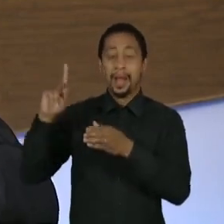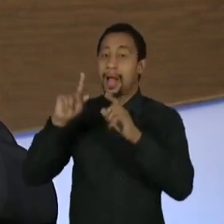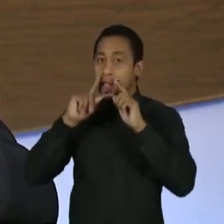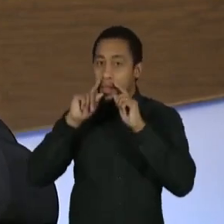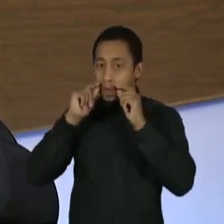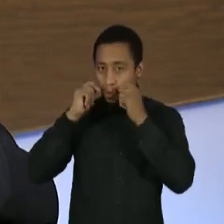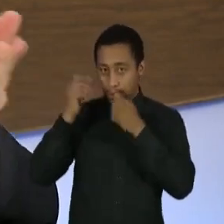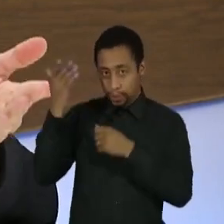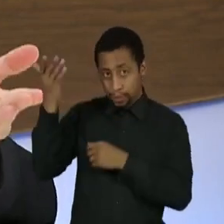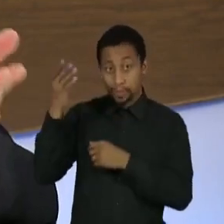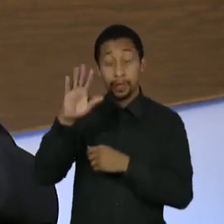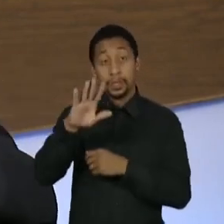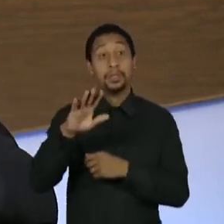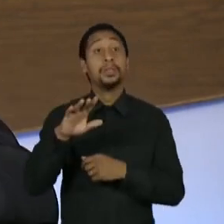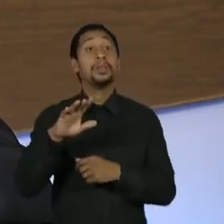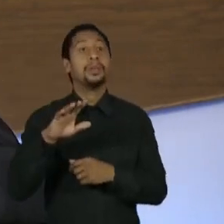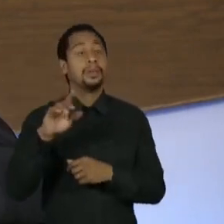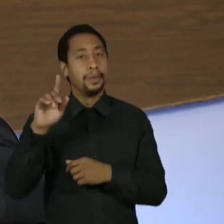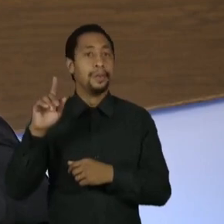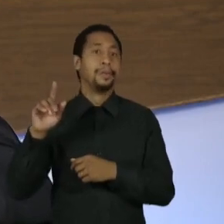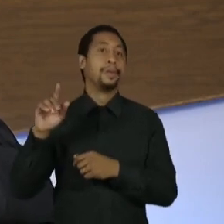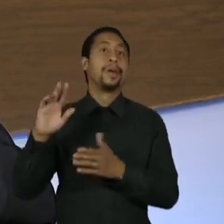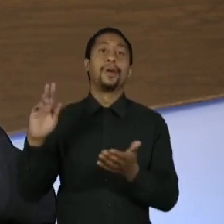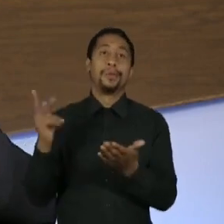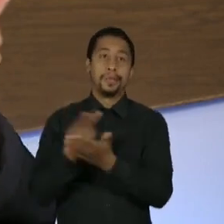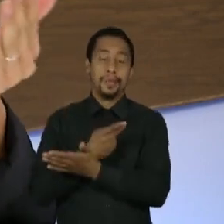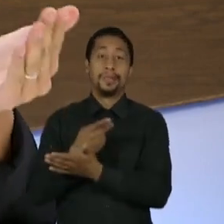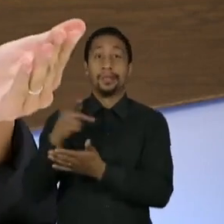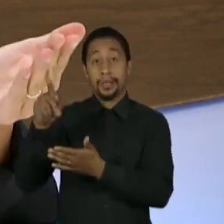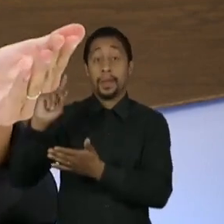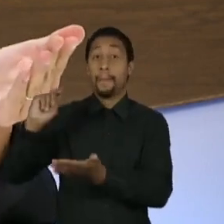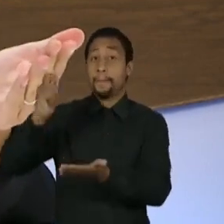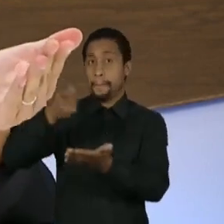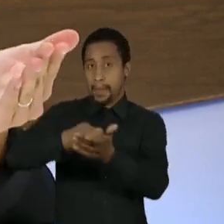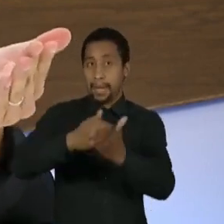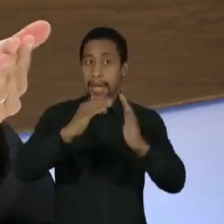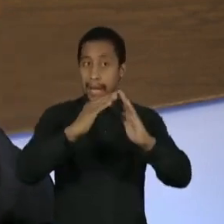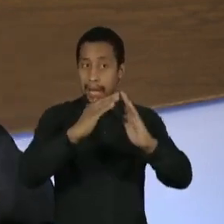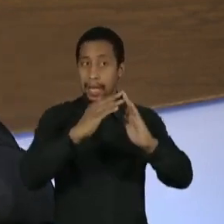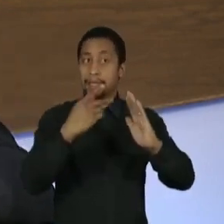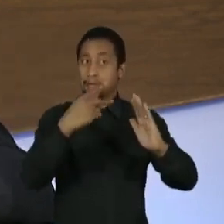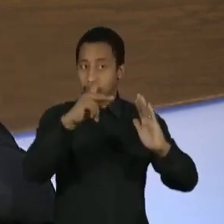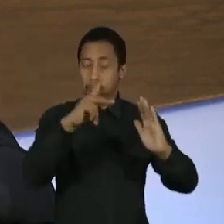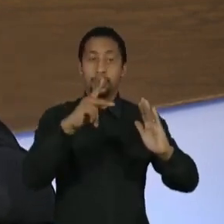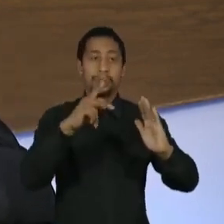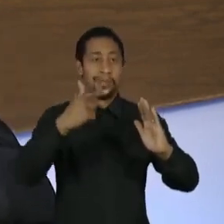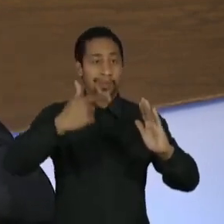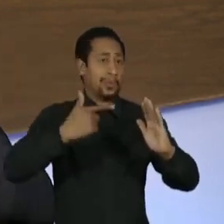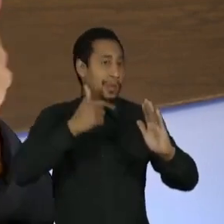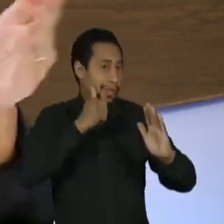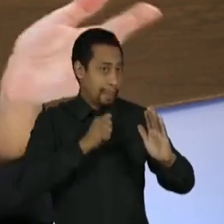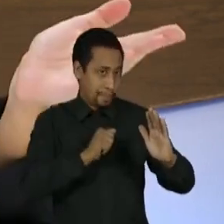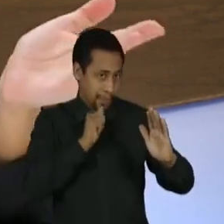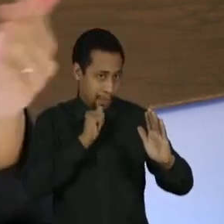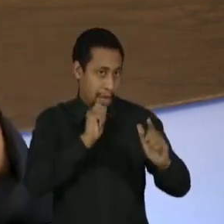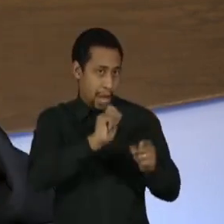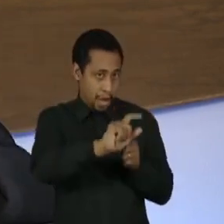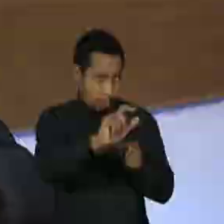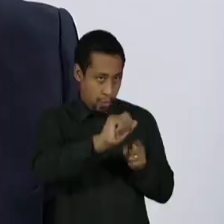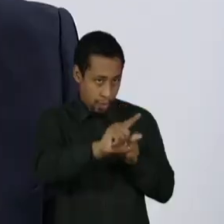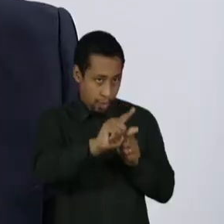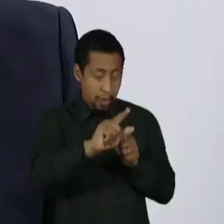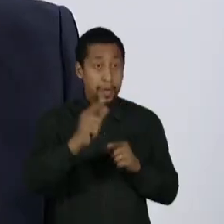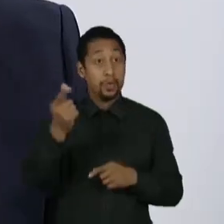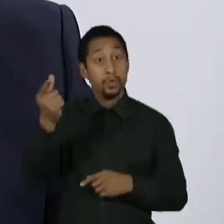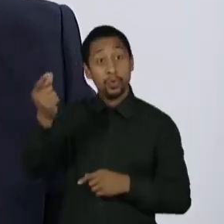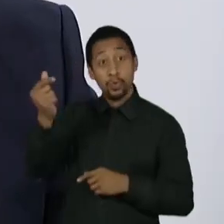ele paga o aluguel de um imóvel à madrasta do senhor e o pai do senhor é presidente do Progressistas. Esse aluguel é pago com verba pública